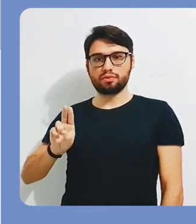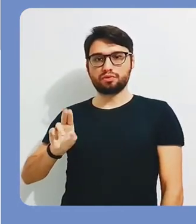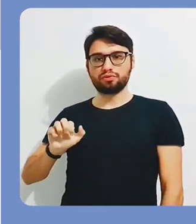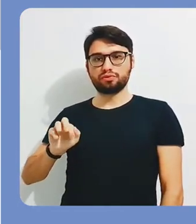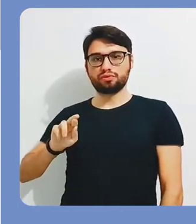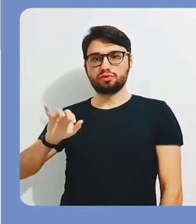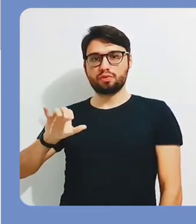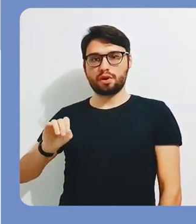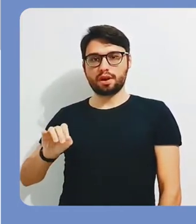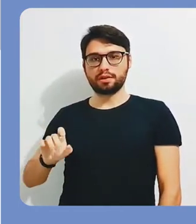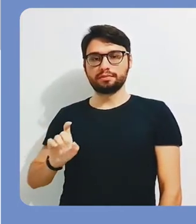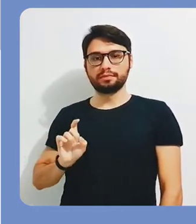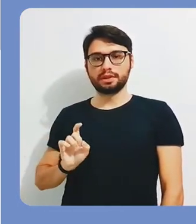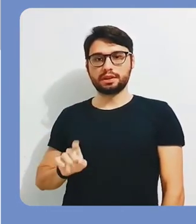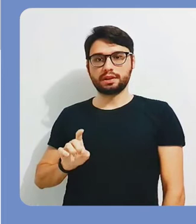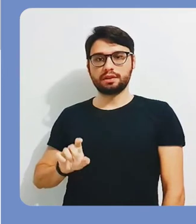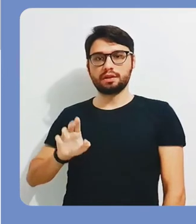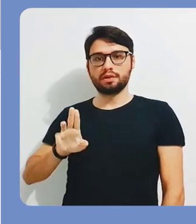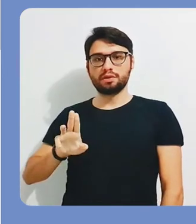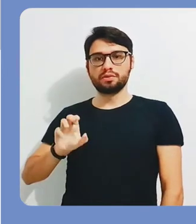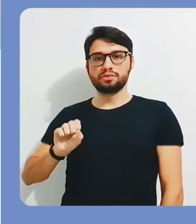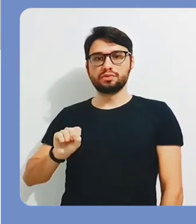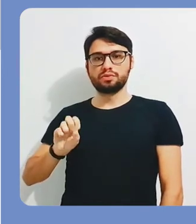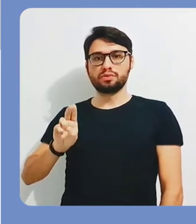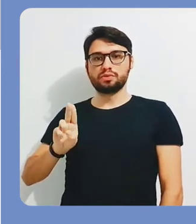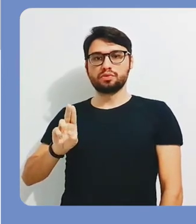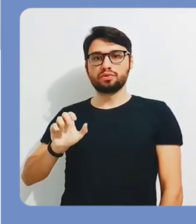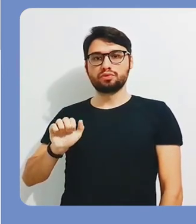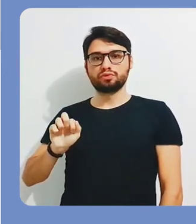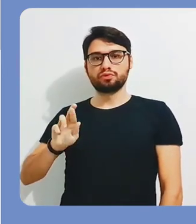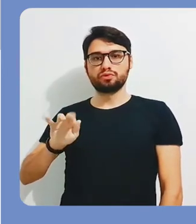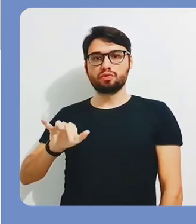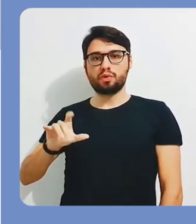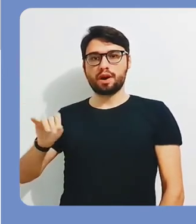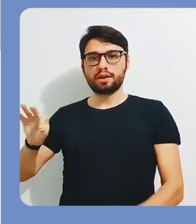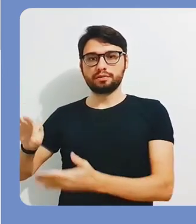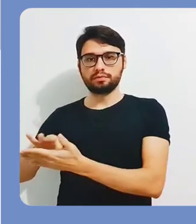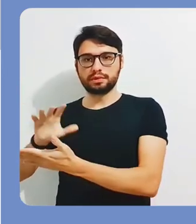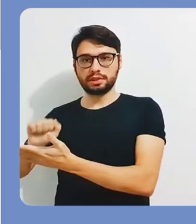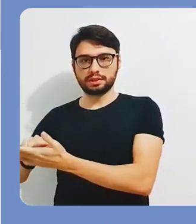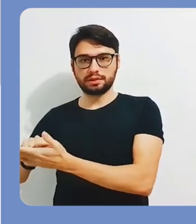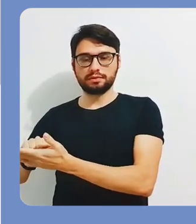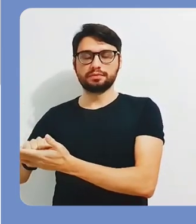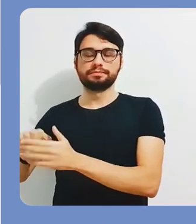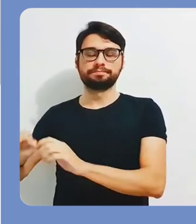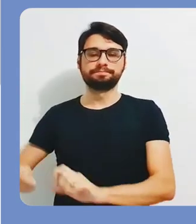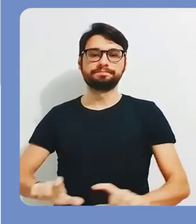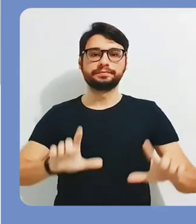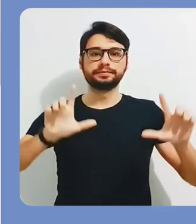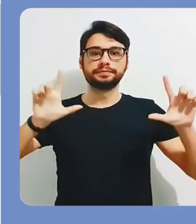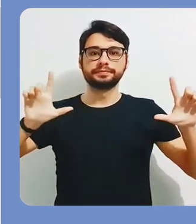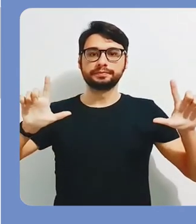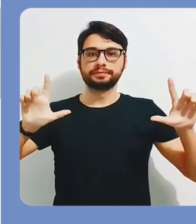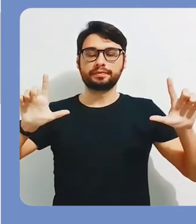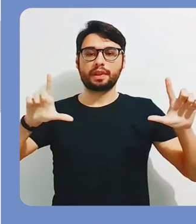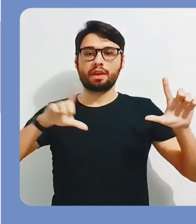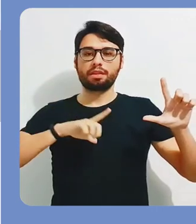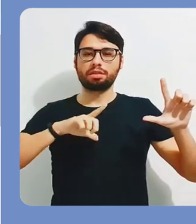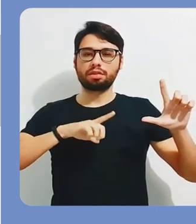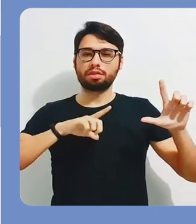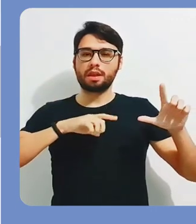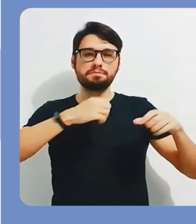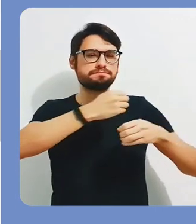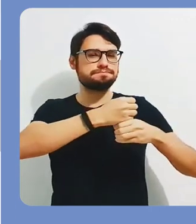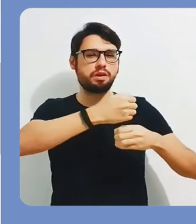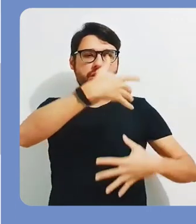depois em Usuários e Usuários Inscritos. Nesta página você vai